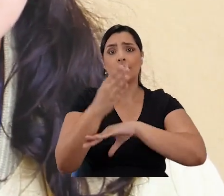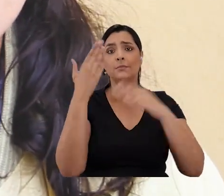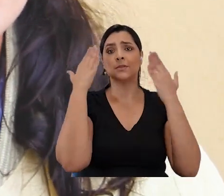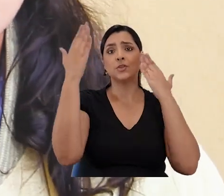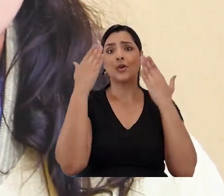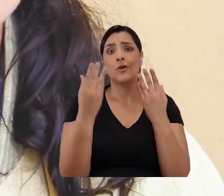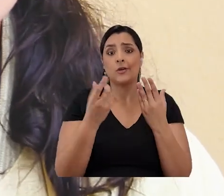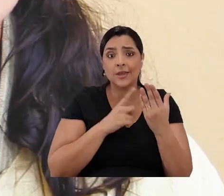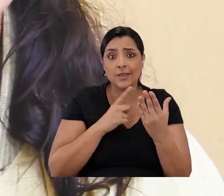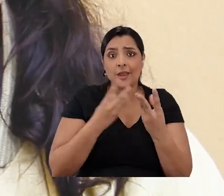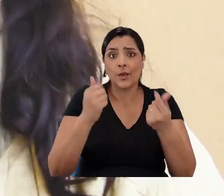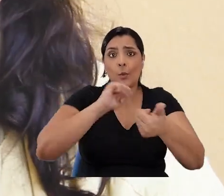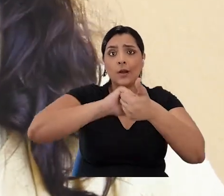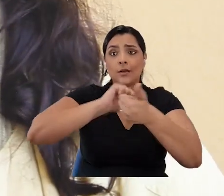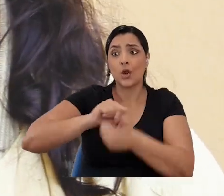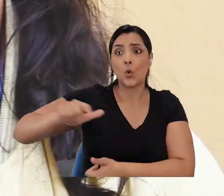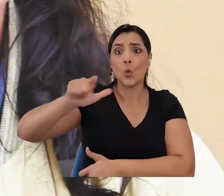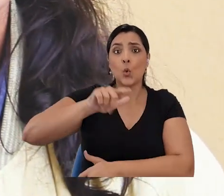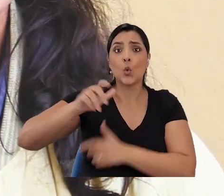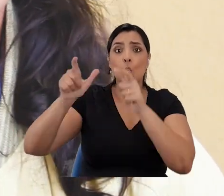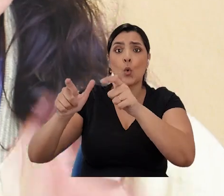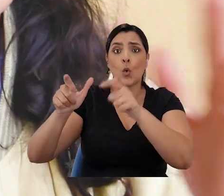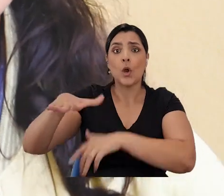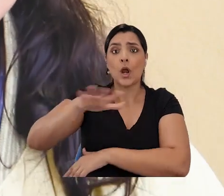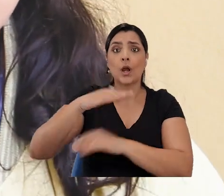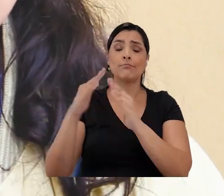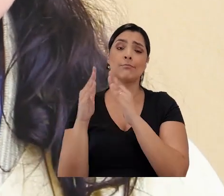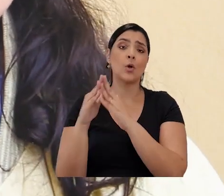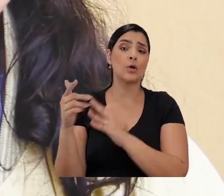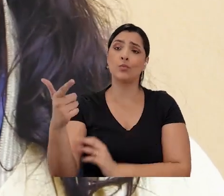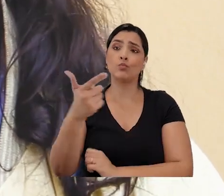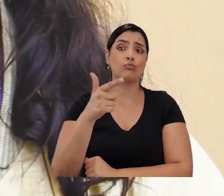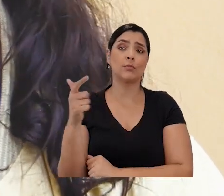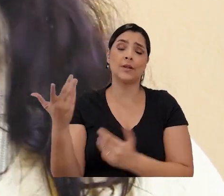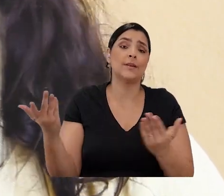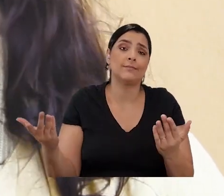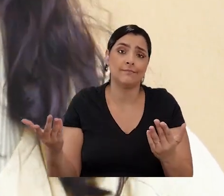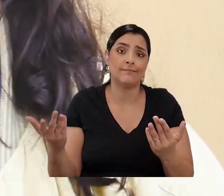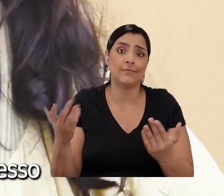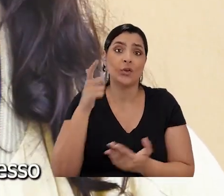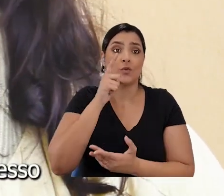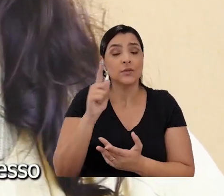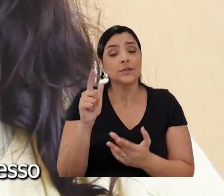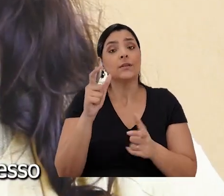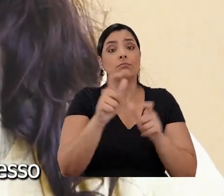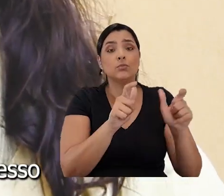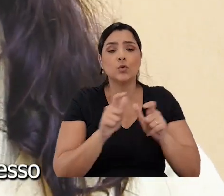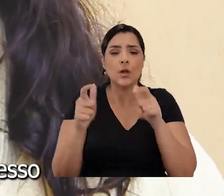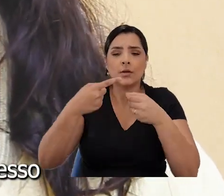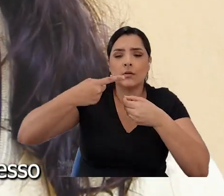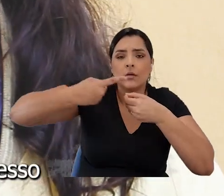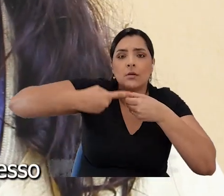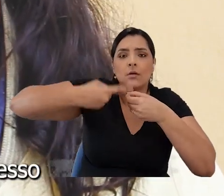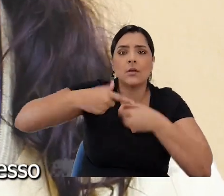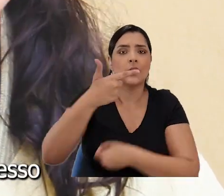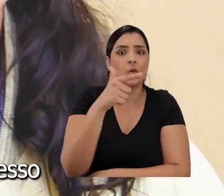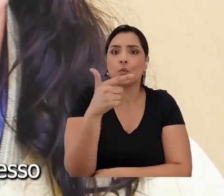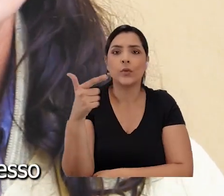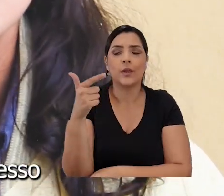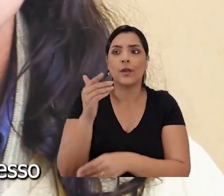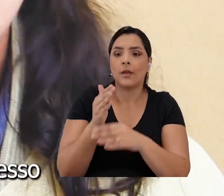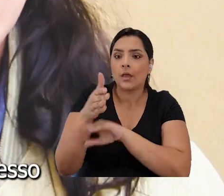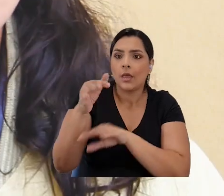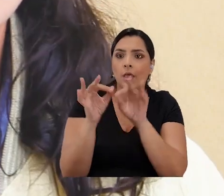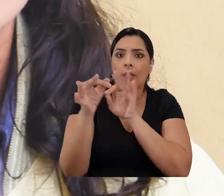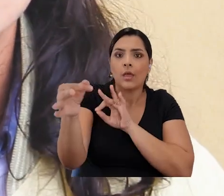conseguir acessar um psicólogo de qualidade na sua região. A gente abrange o país inteiro, então a gente consegue que pessoas LGBTs que estão numa cidade pequena, onde